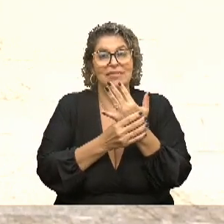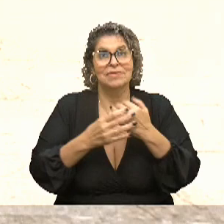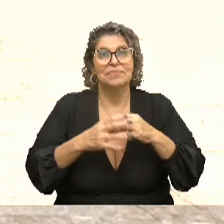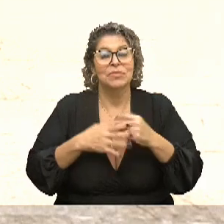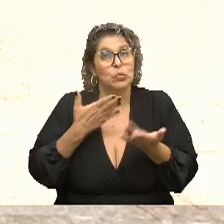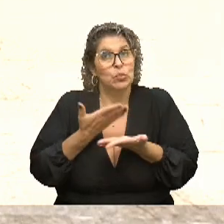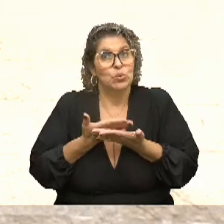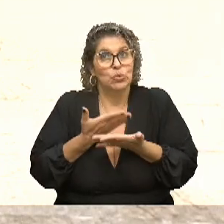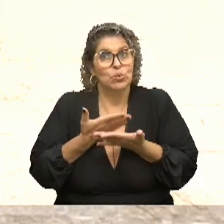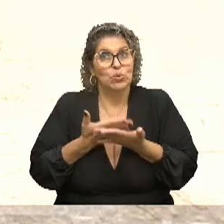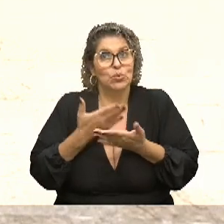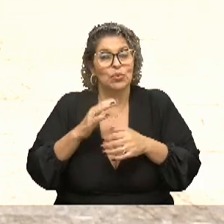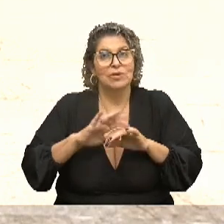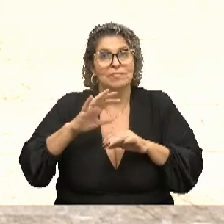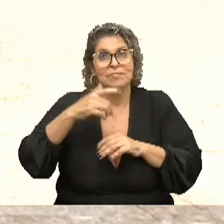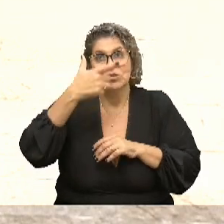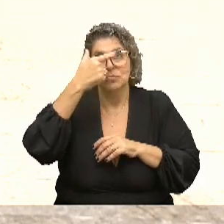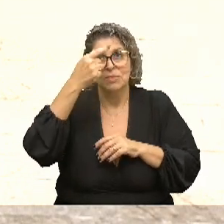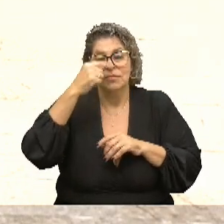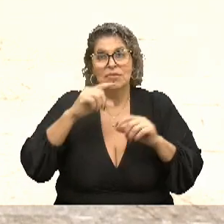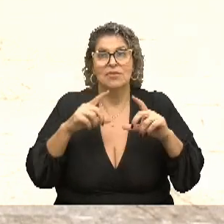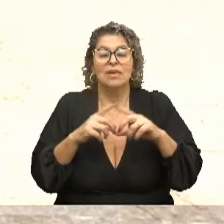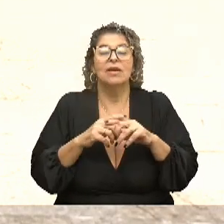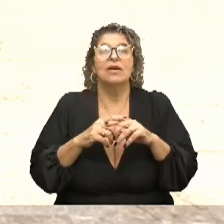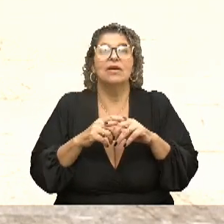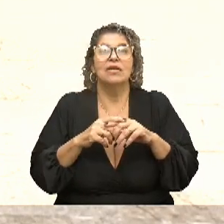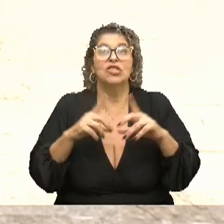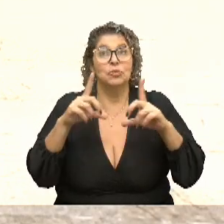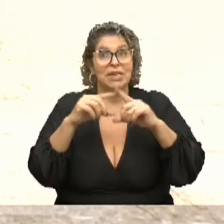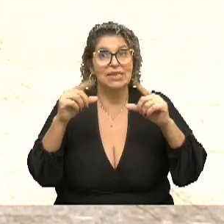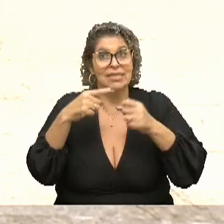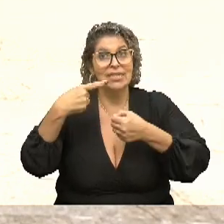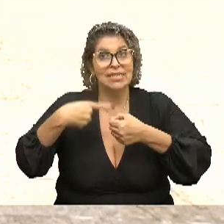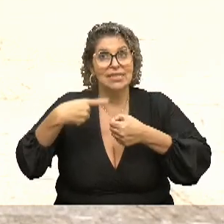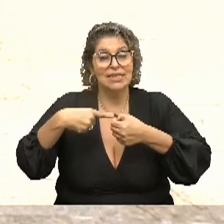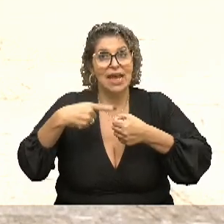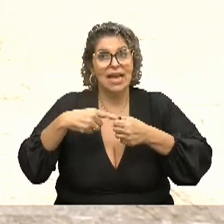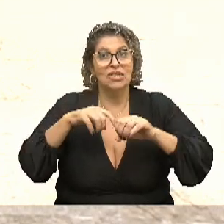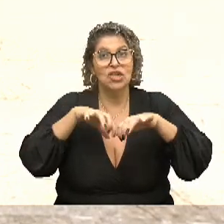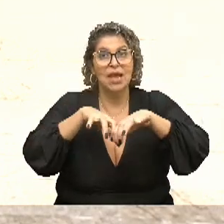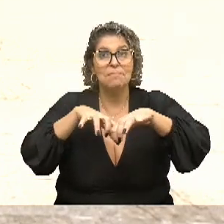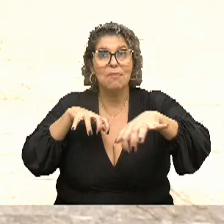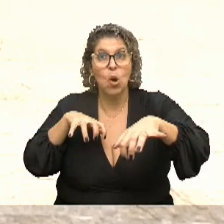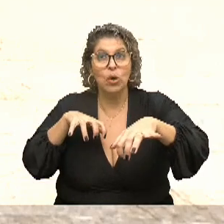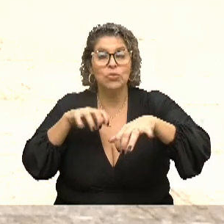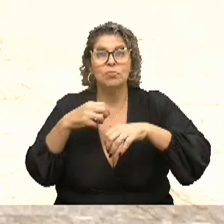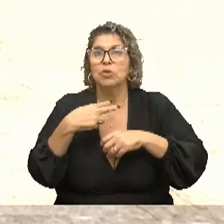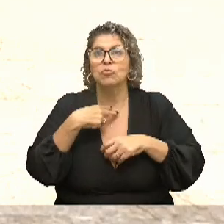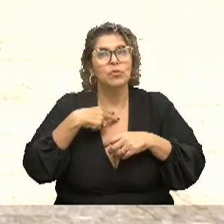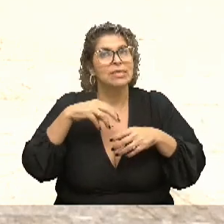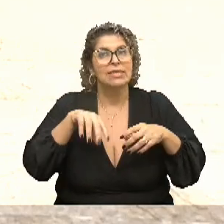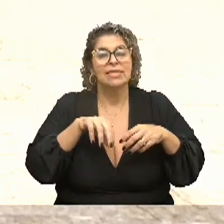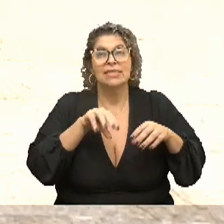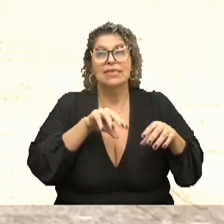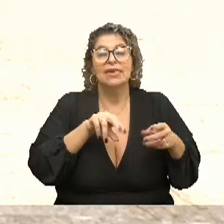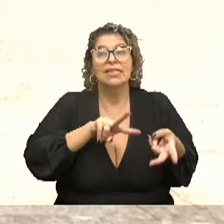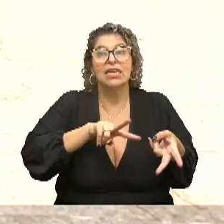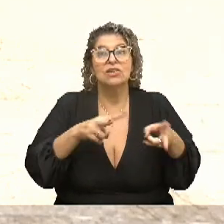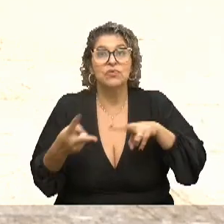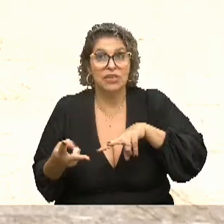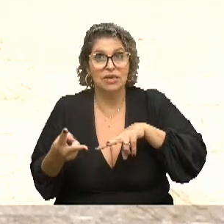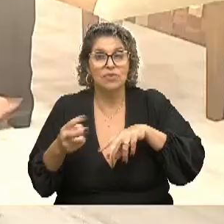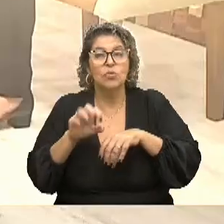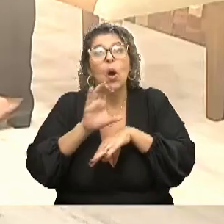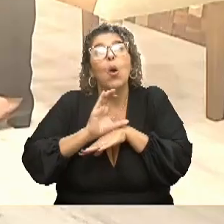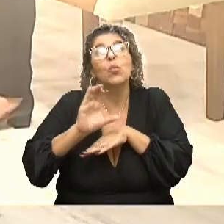Universidade de Brasília, remotamente, por enquanto, porque eu não pude ser transferido. Qual